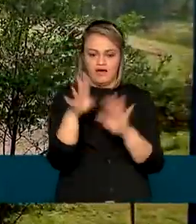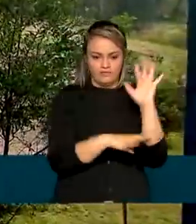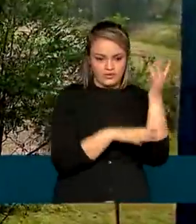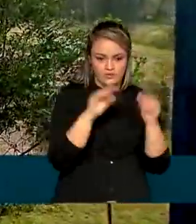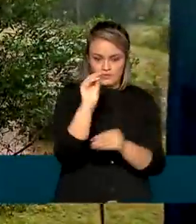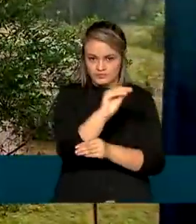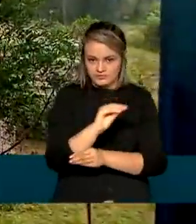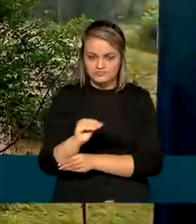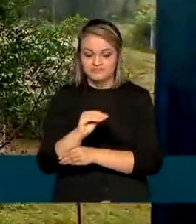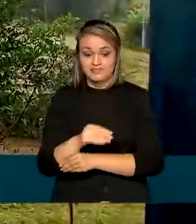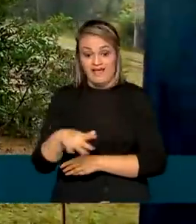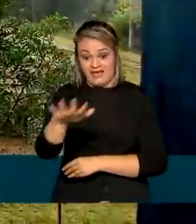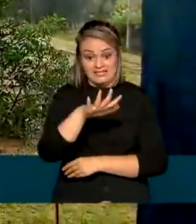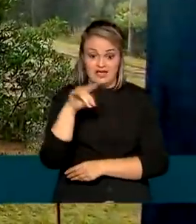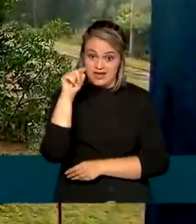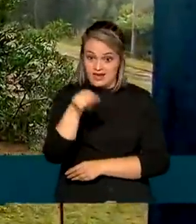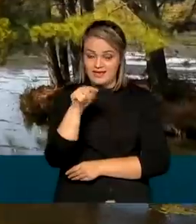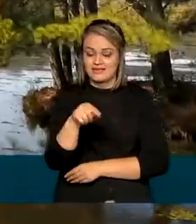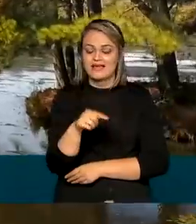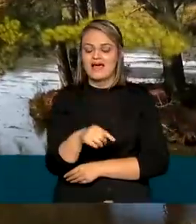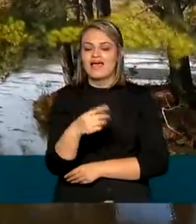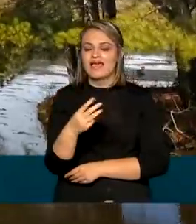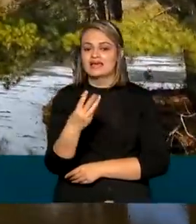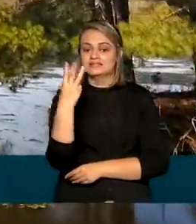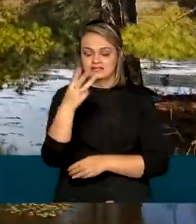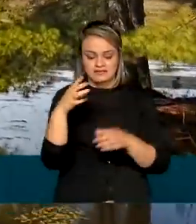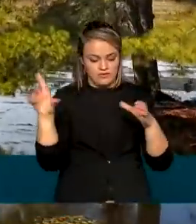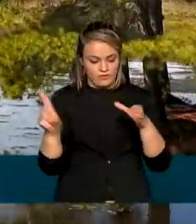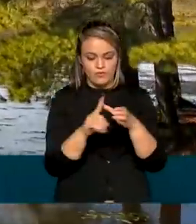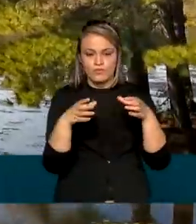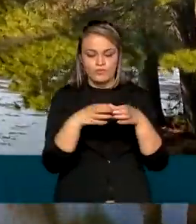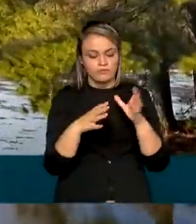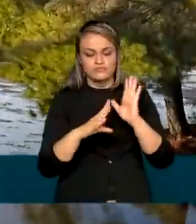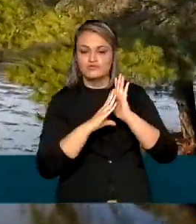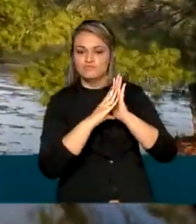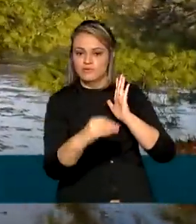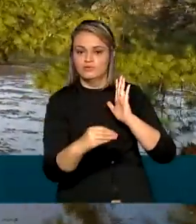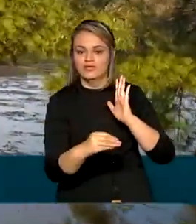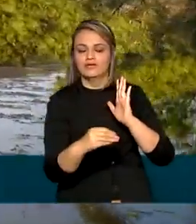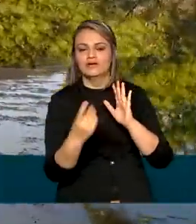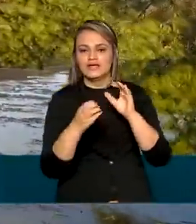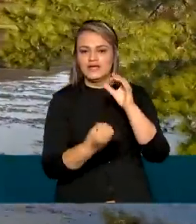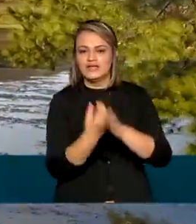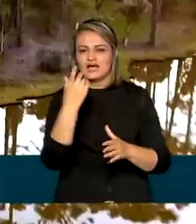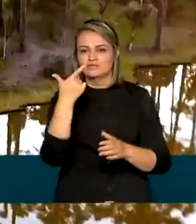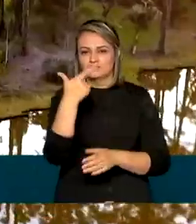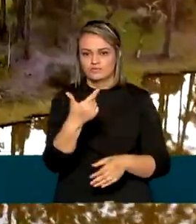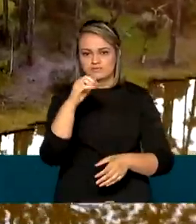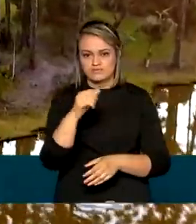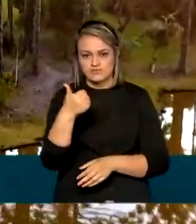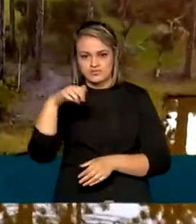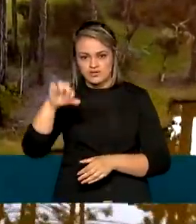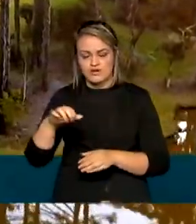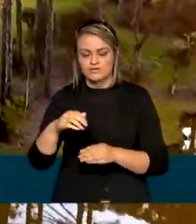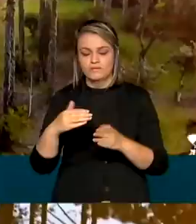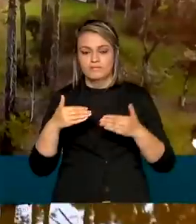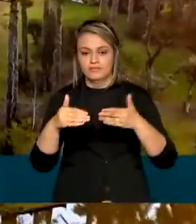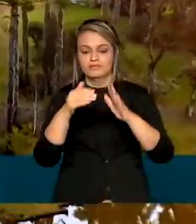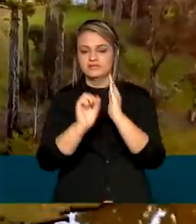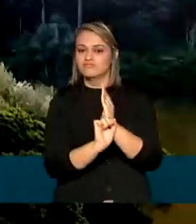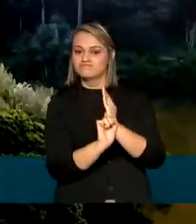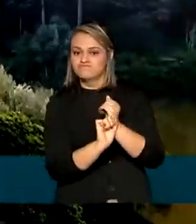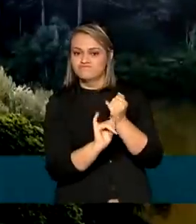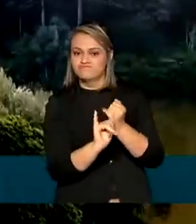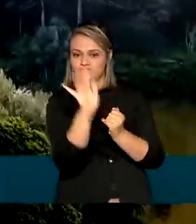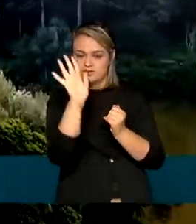Floresta Nacional de Canela é a terceira a entrar no novo modelo de concessões, criado em 2019 pelo Ministério do